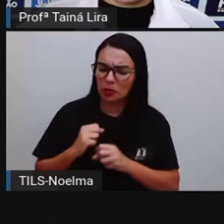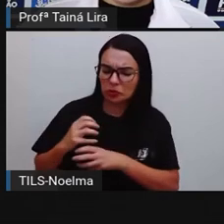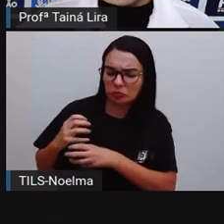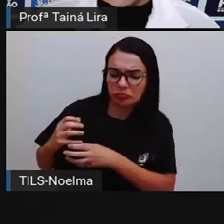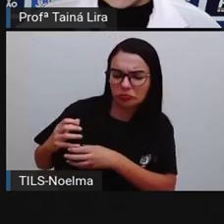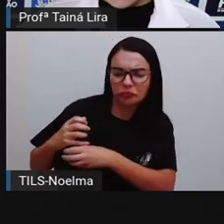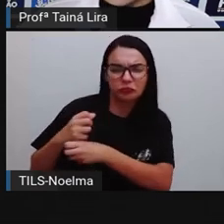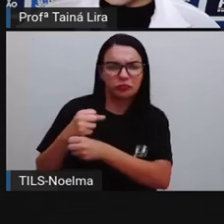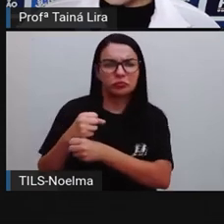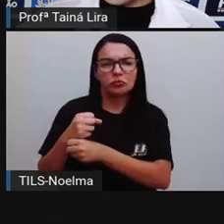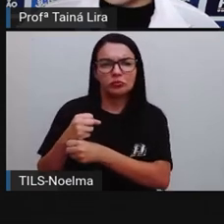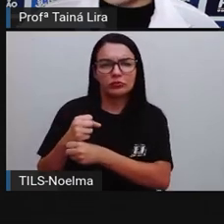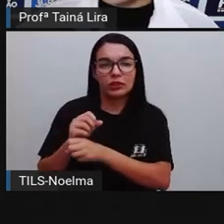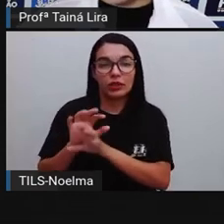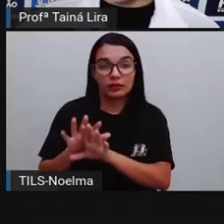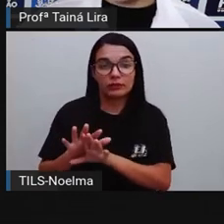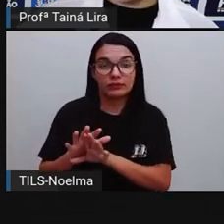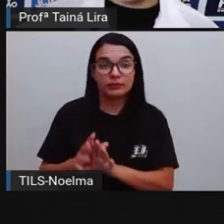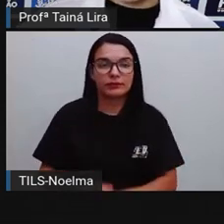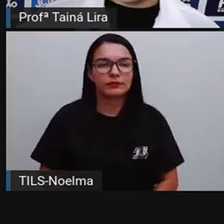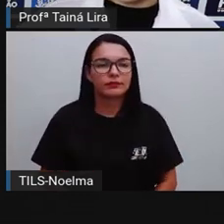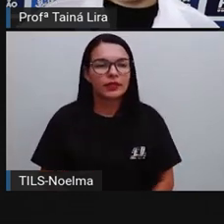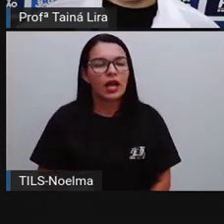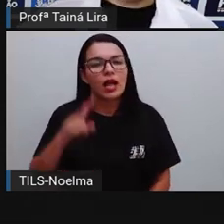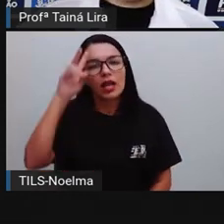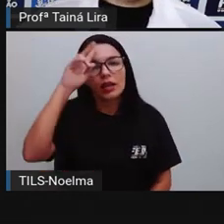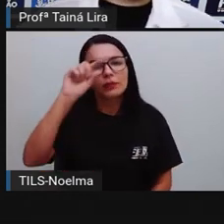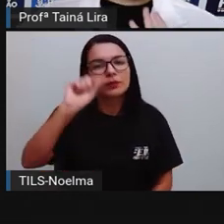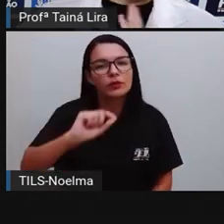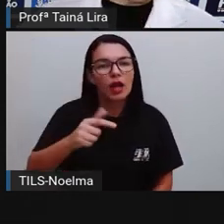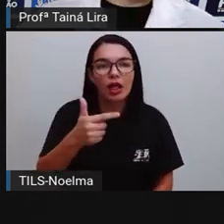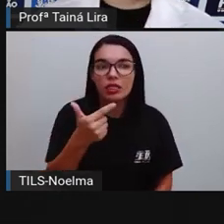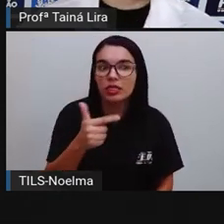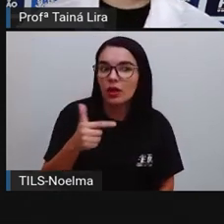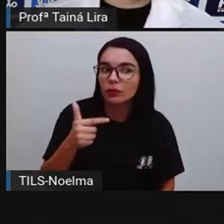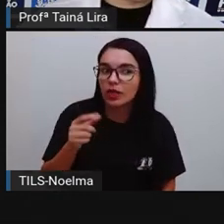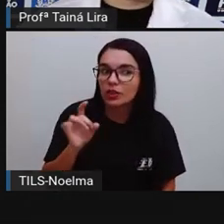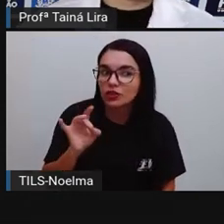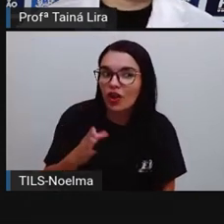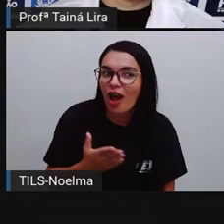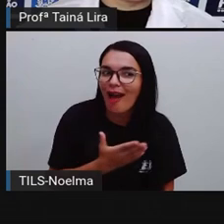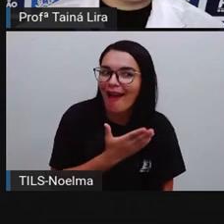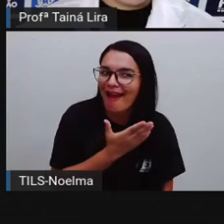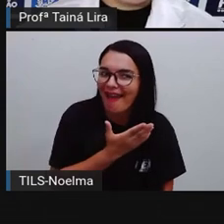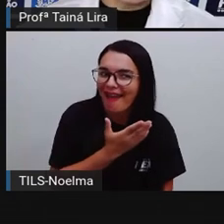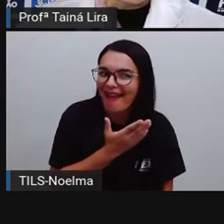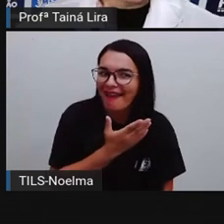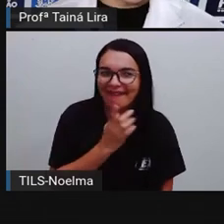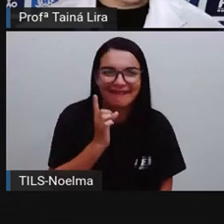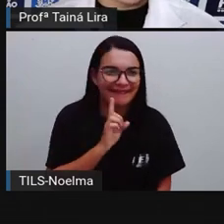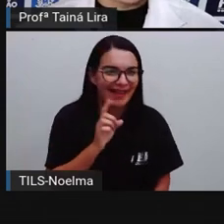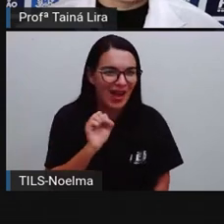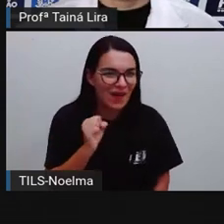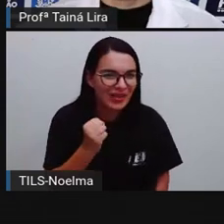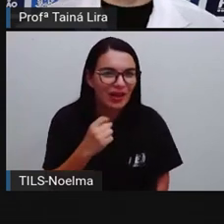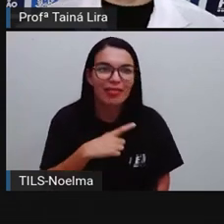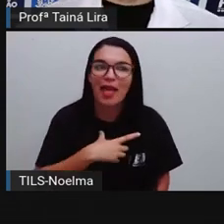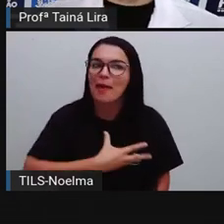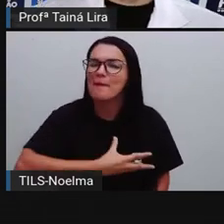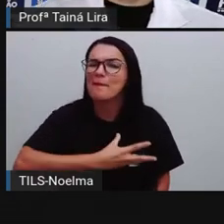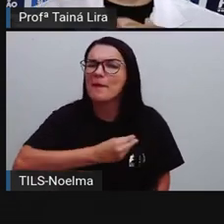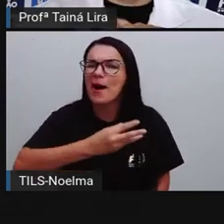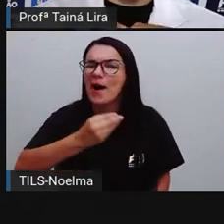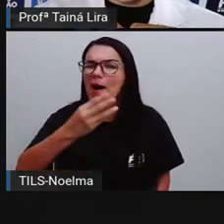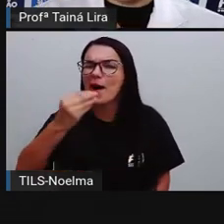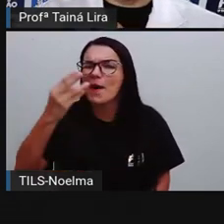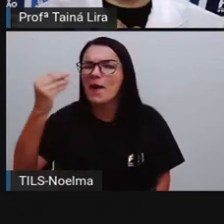Lembrando, segundo ano, que, ó, deixa até a pró voltar para vocês verem. Não existem somente esses números aí com o algarismo 8. A gente